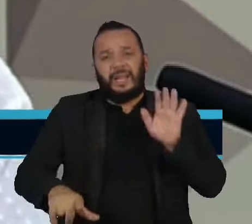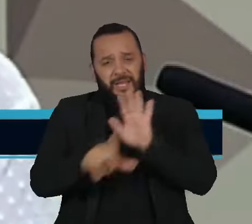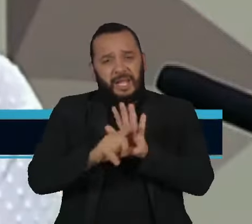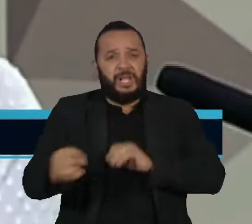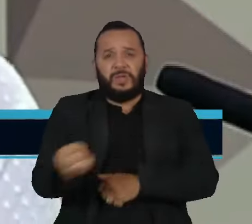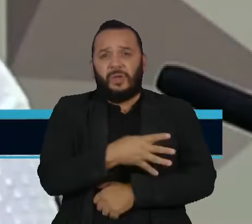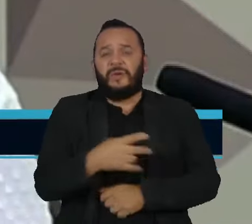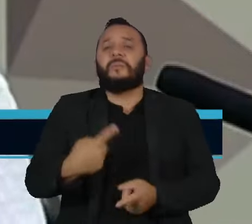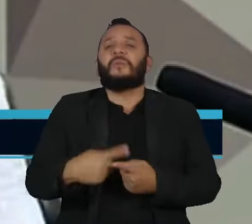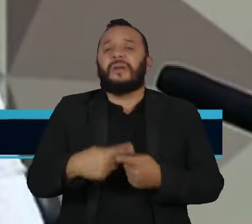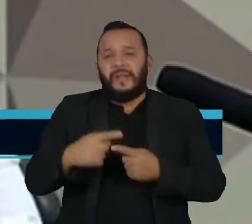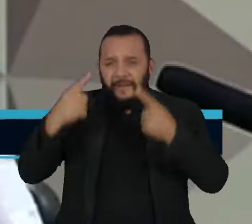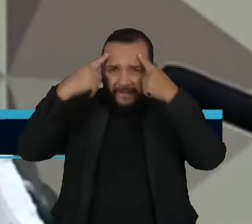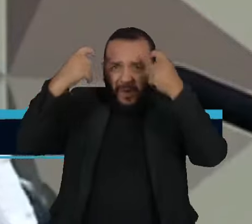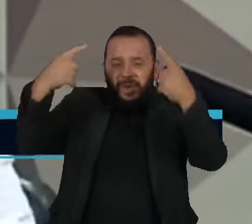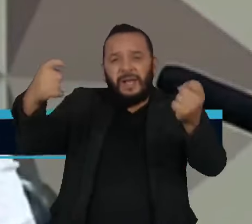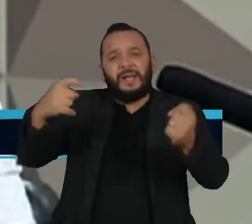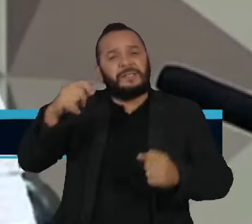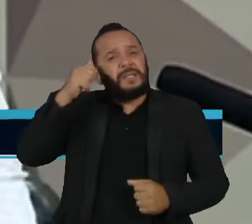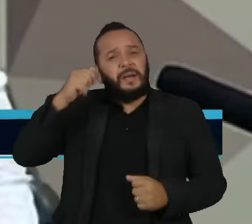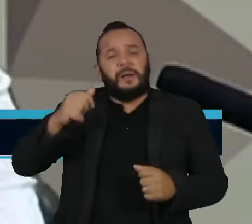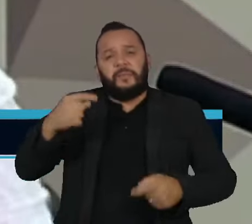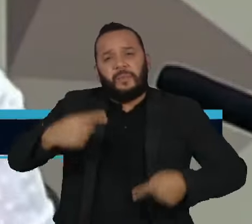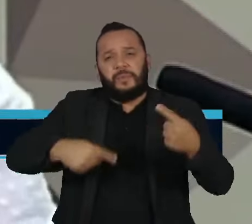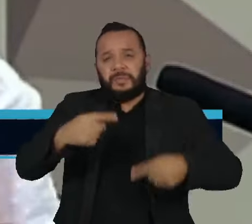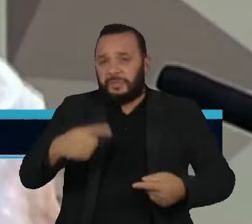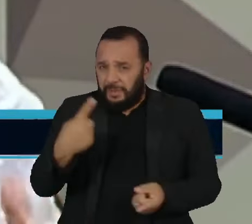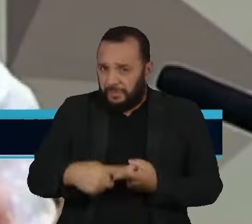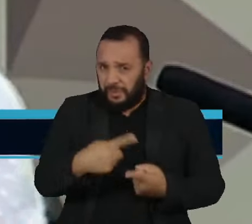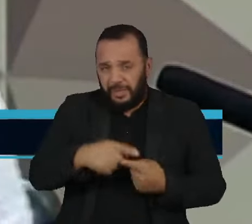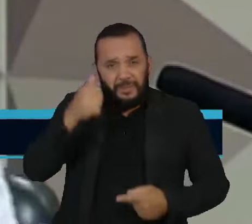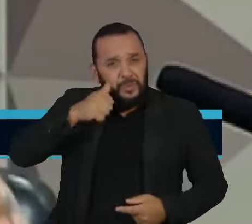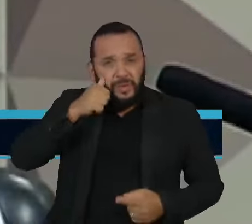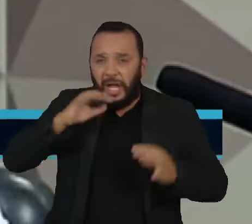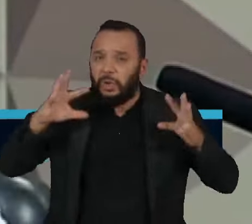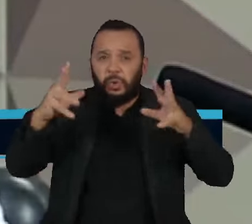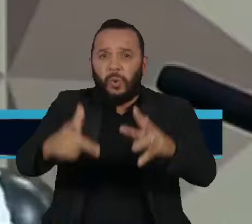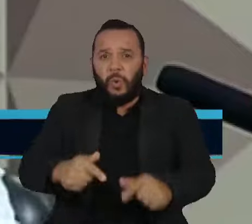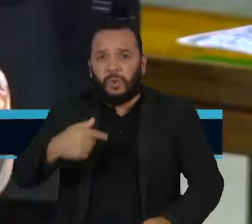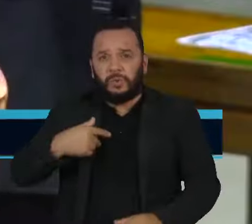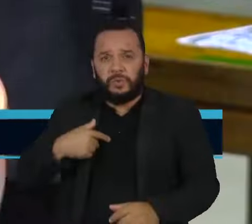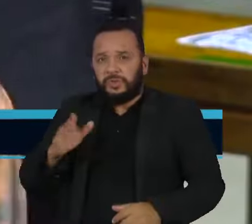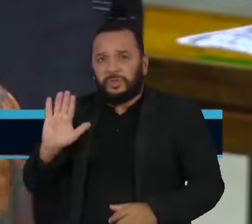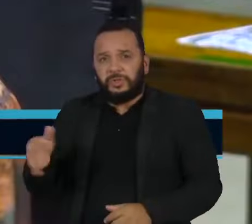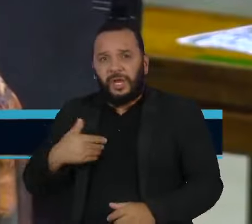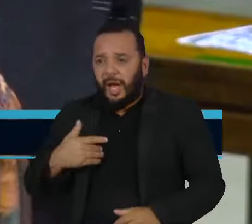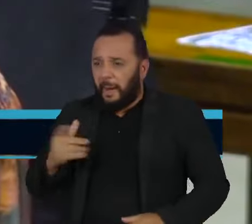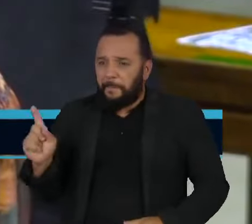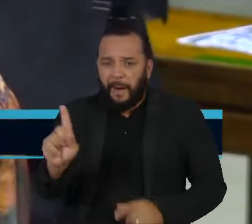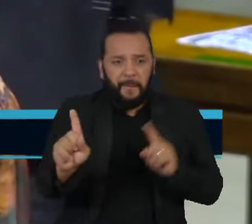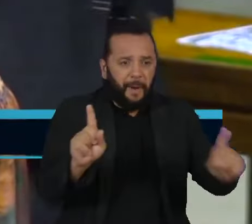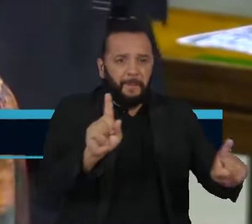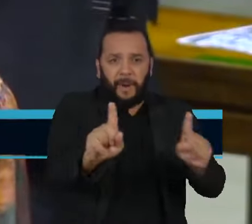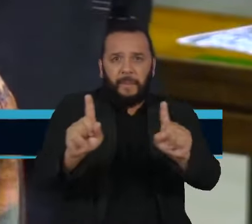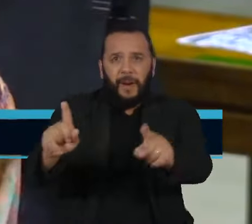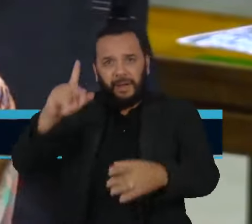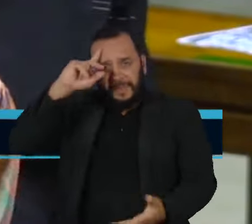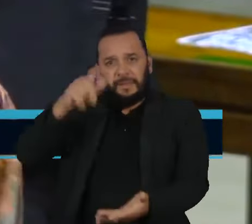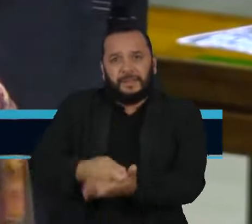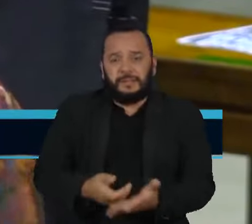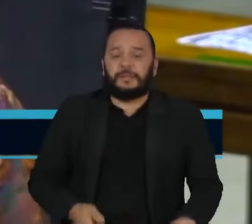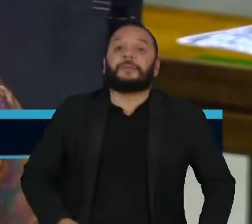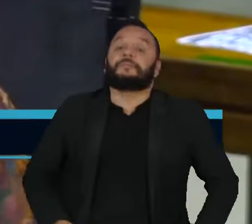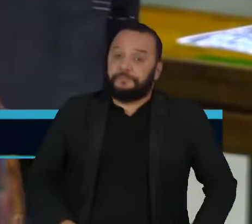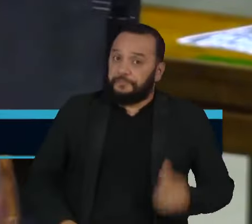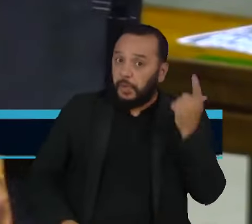Por que a violência política? Porque nós temos que ter mulheres em todos os espaços de decisão. Foi assim que elas conseguiram aprovar